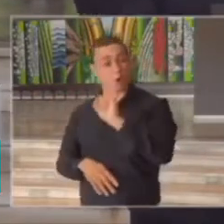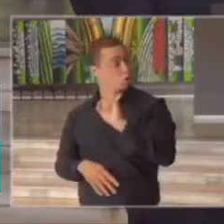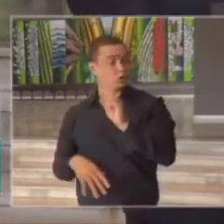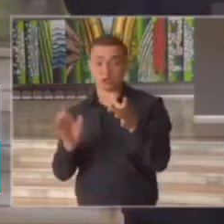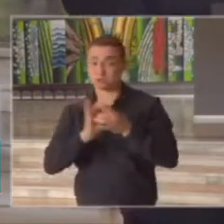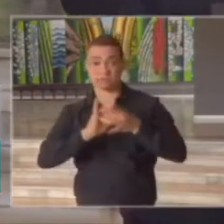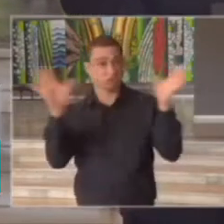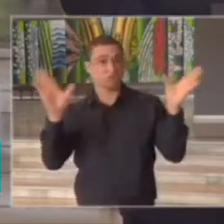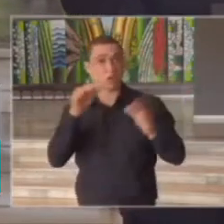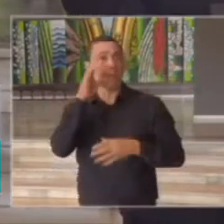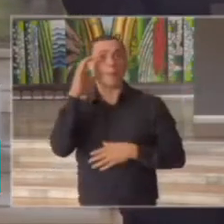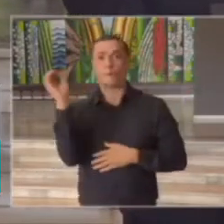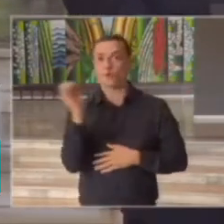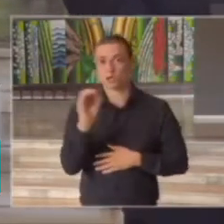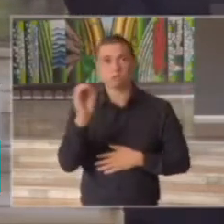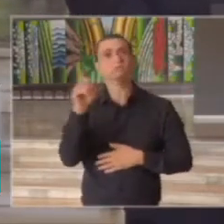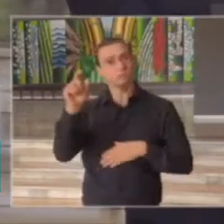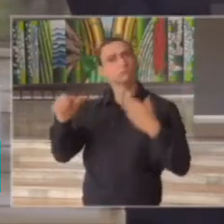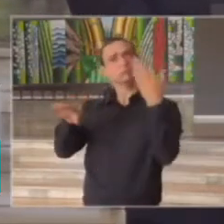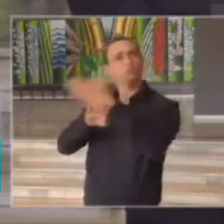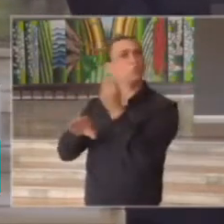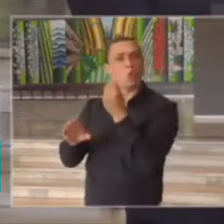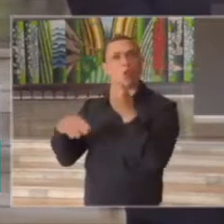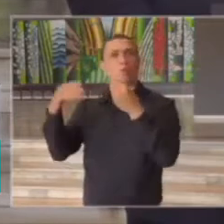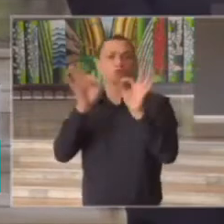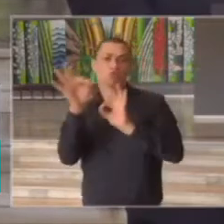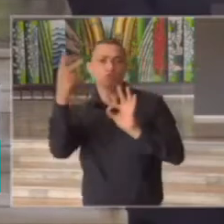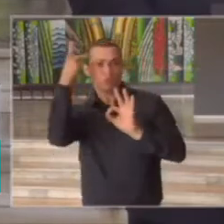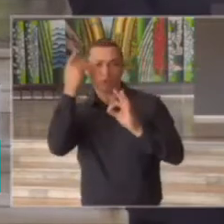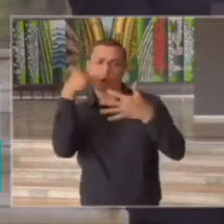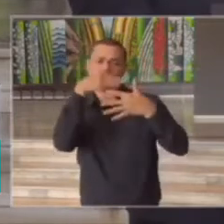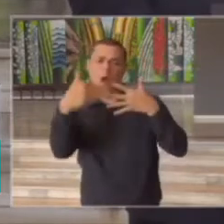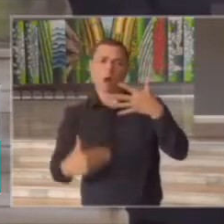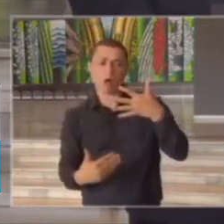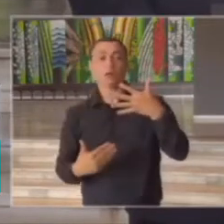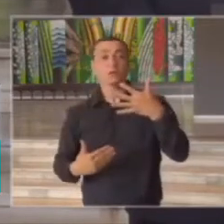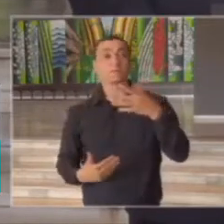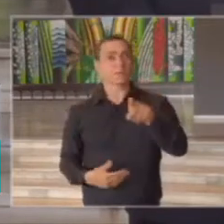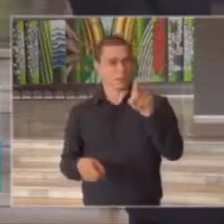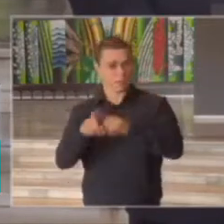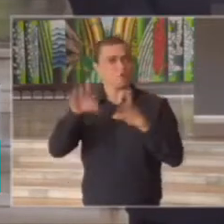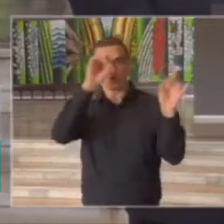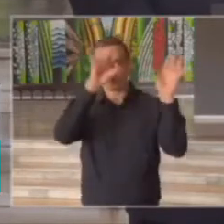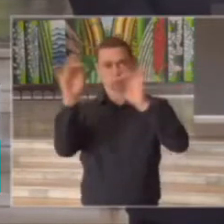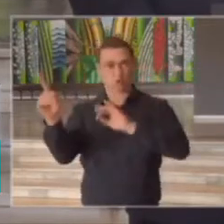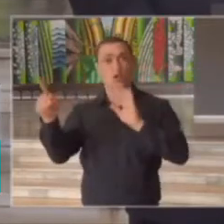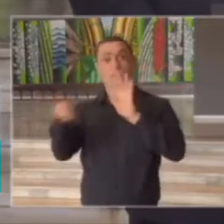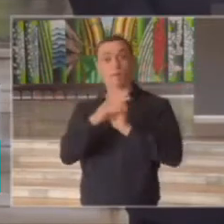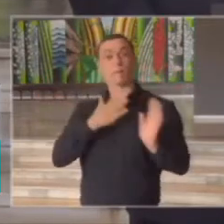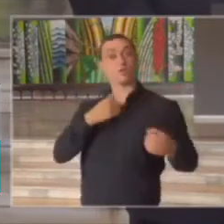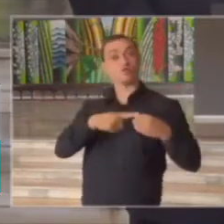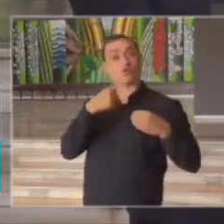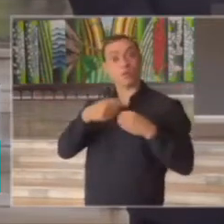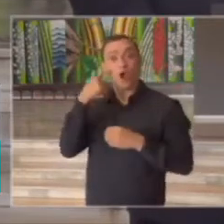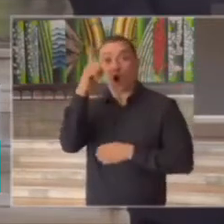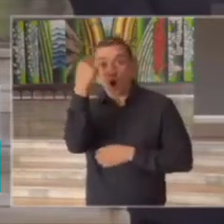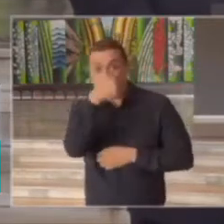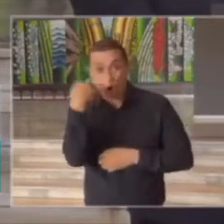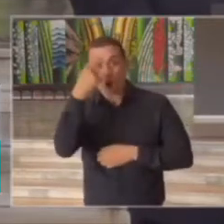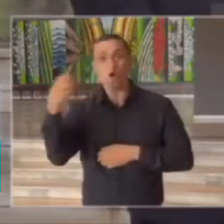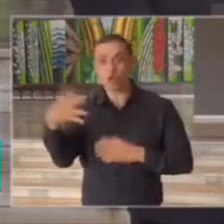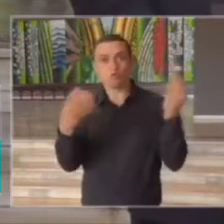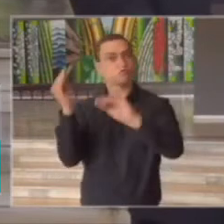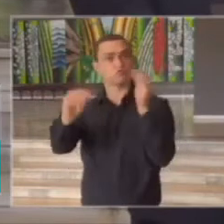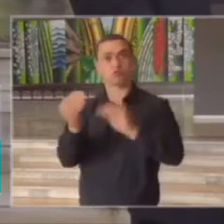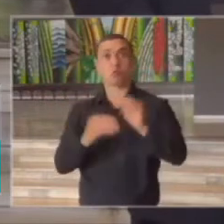acompanhar a sua evolução a cada hora sejam prefeitos secretários homens públicos empresários